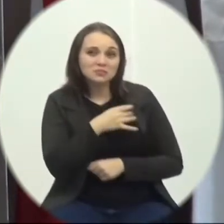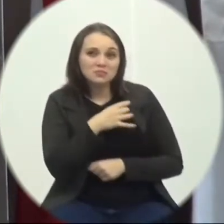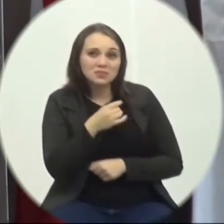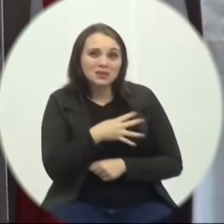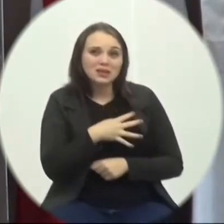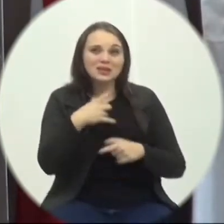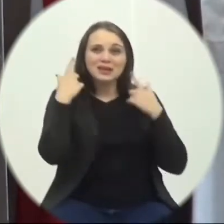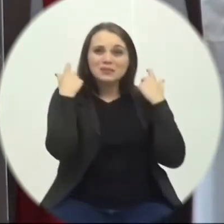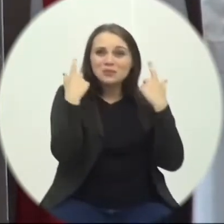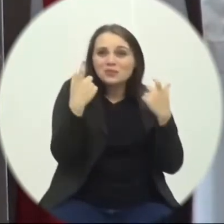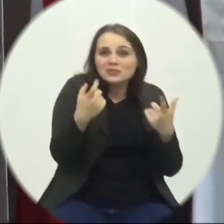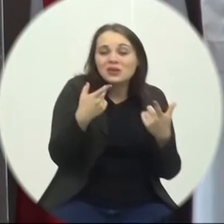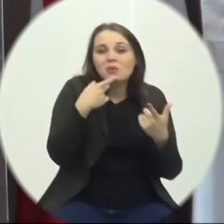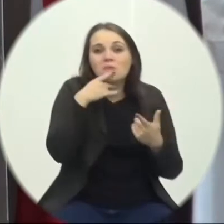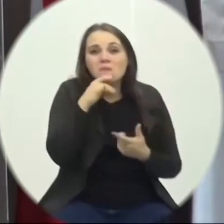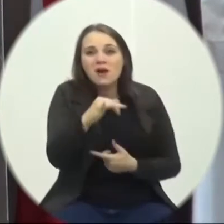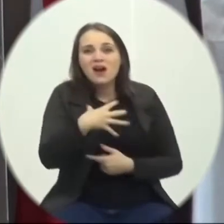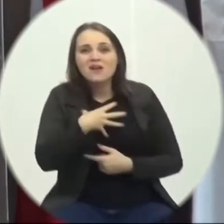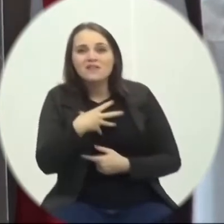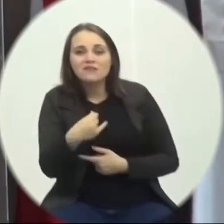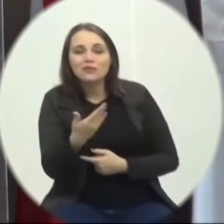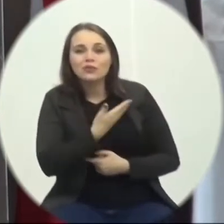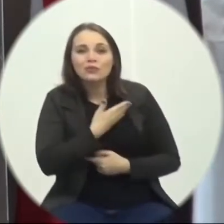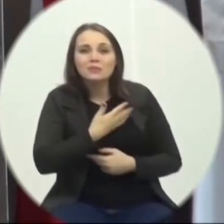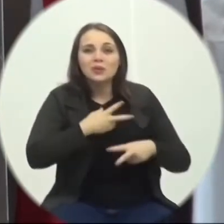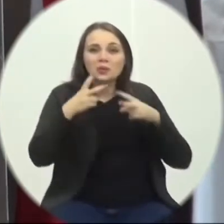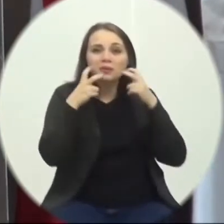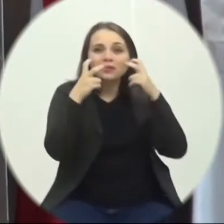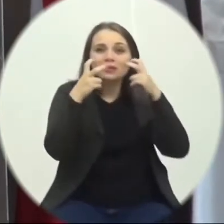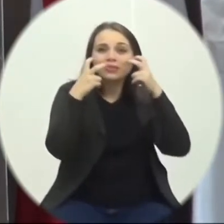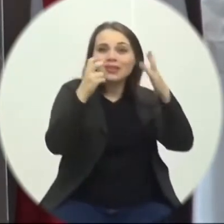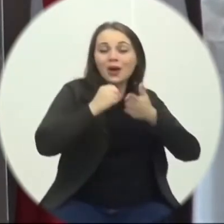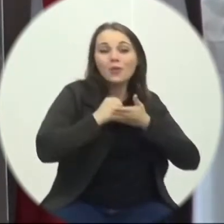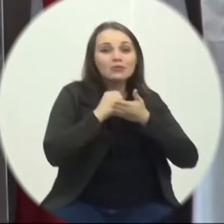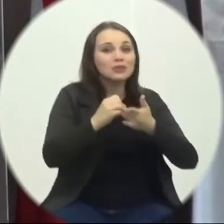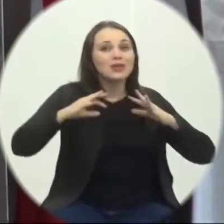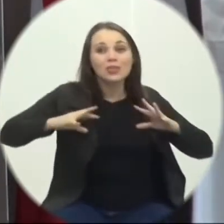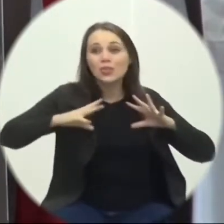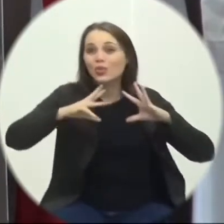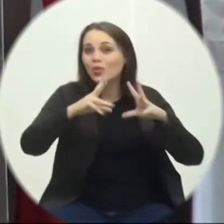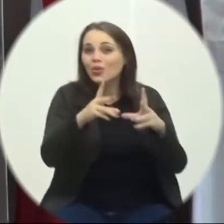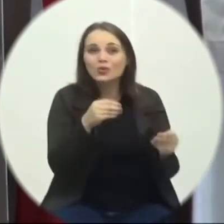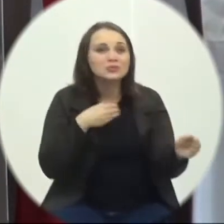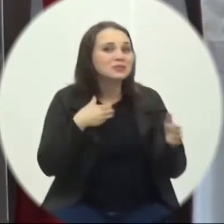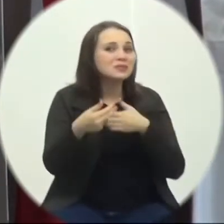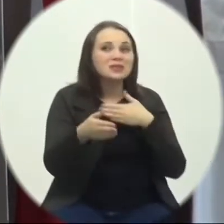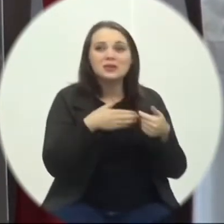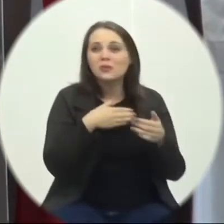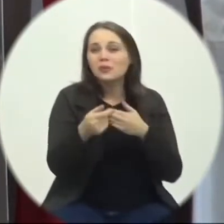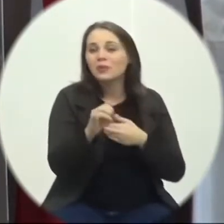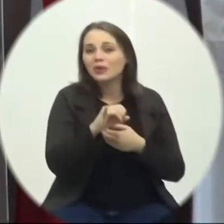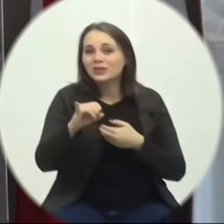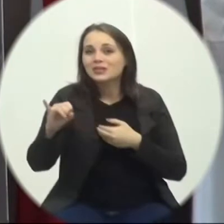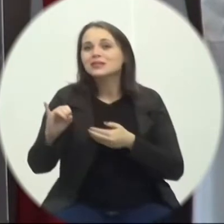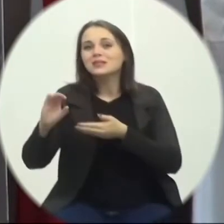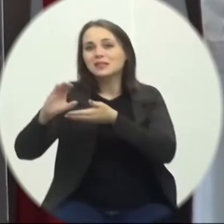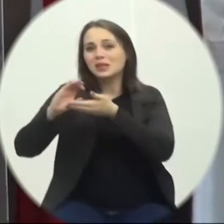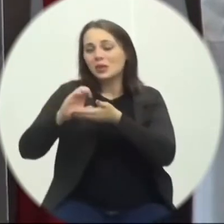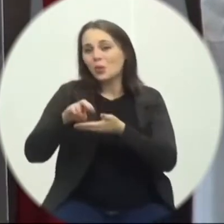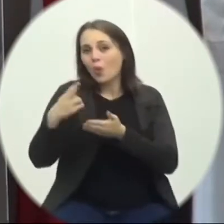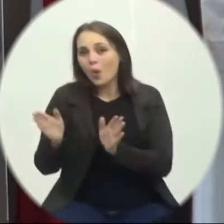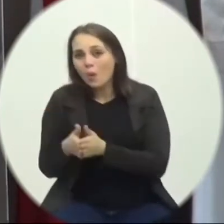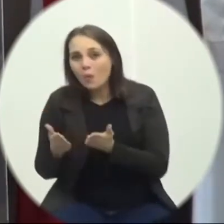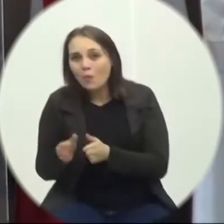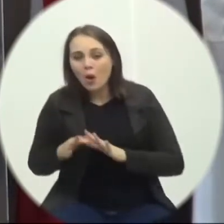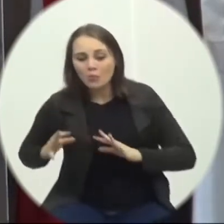filhos, amigos gritando por socorro Todos, independente da classe social Lutando por